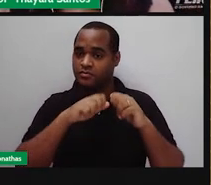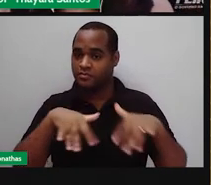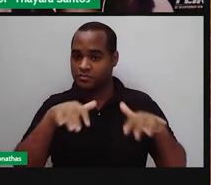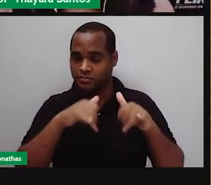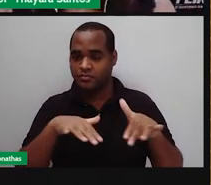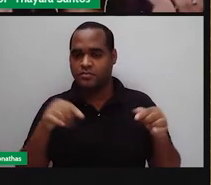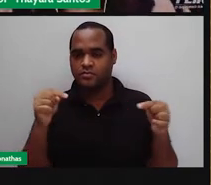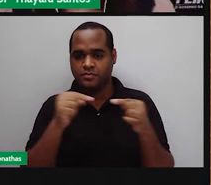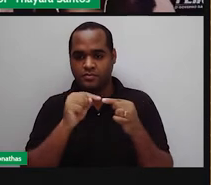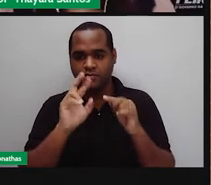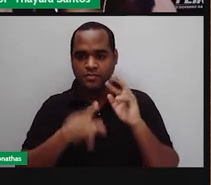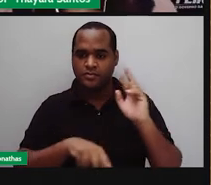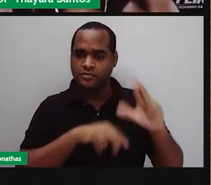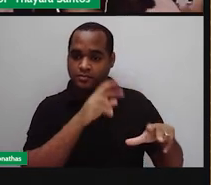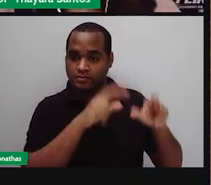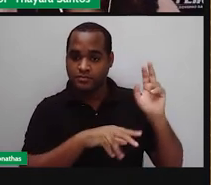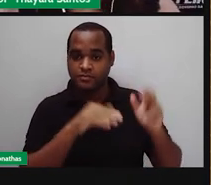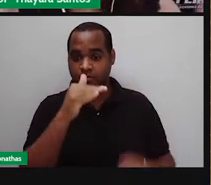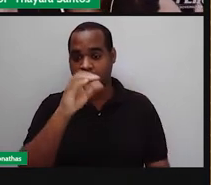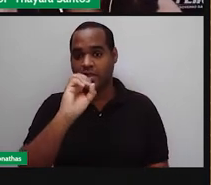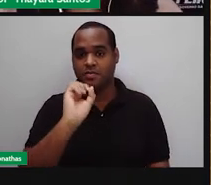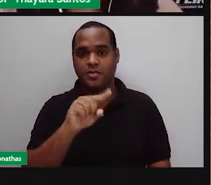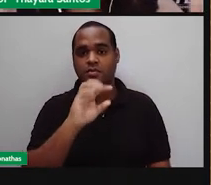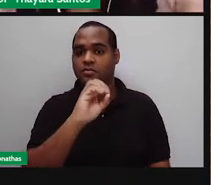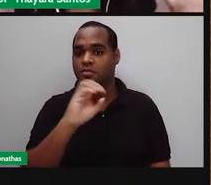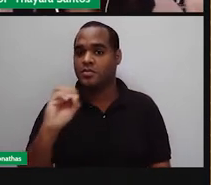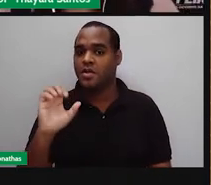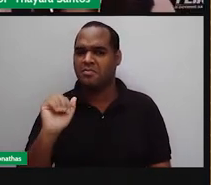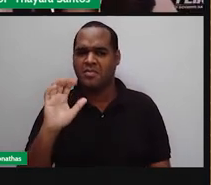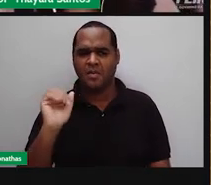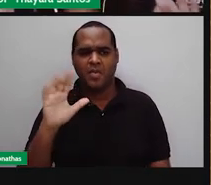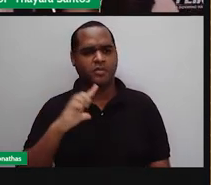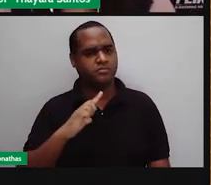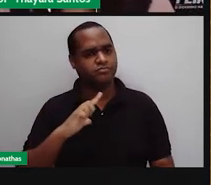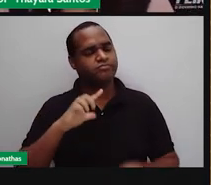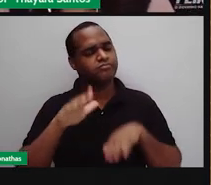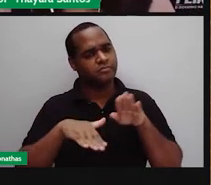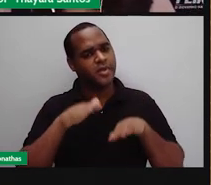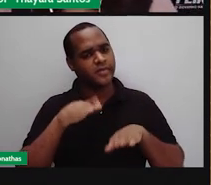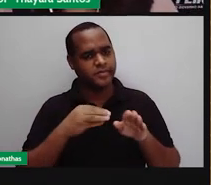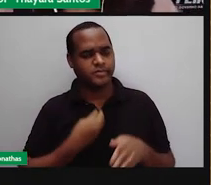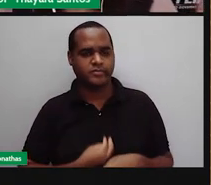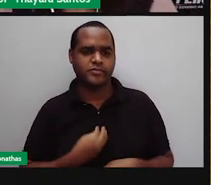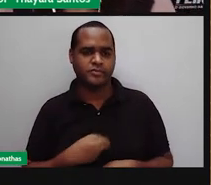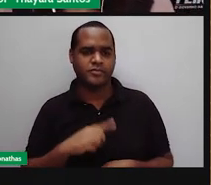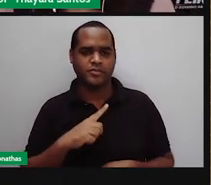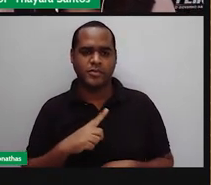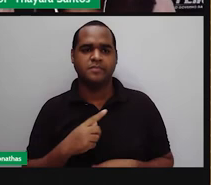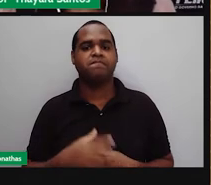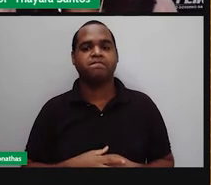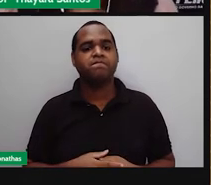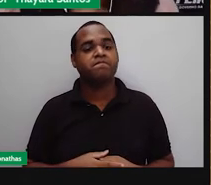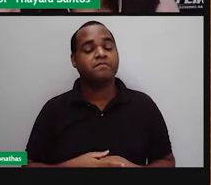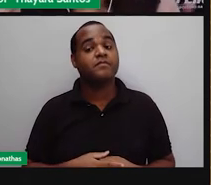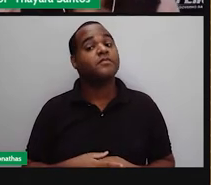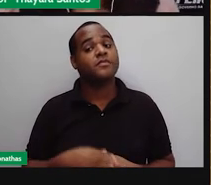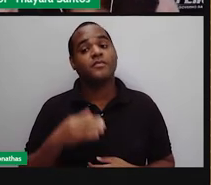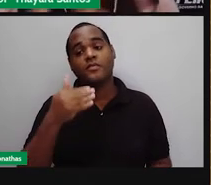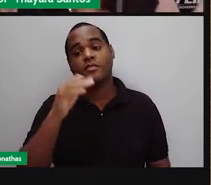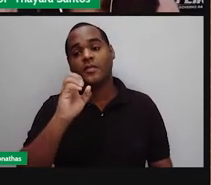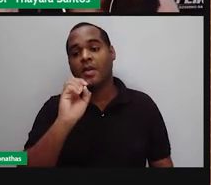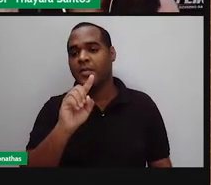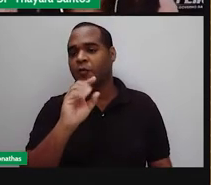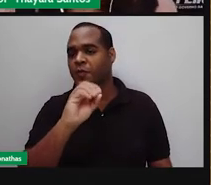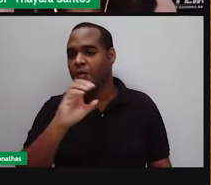seja capaz de diferenciar cerca de 10 mil odores. E aí é só uma estimativa, né? Que a gente consegue perceber mais ou menos 10 mil